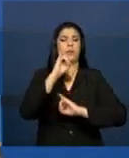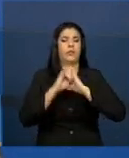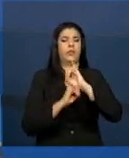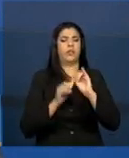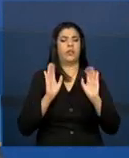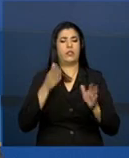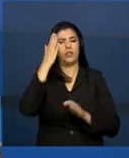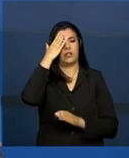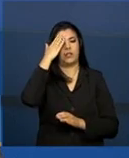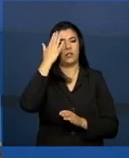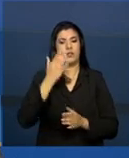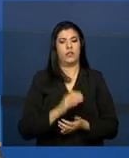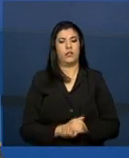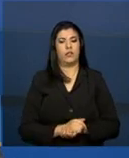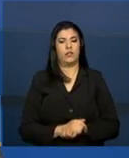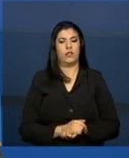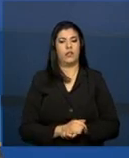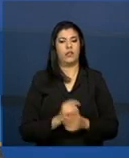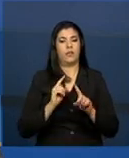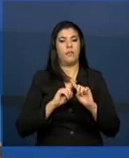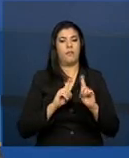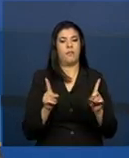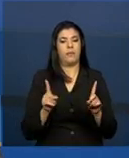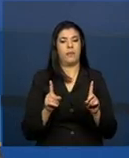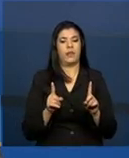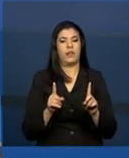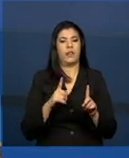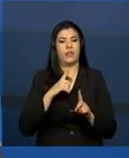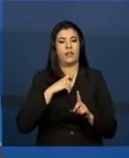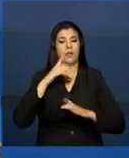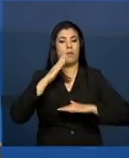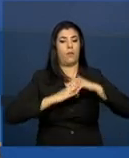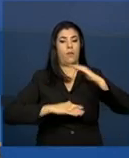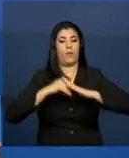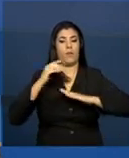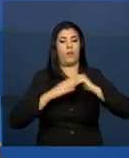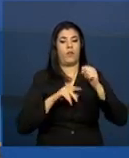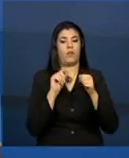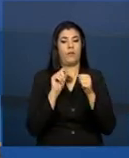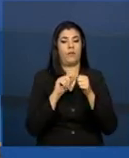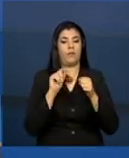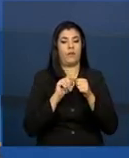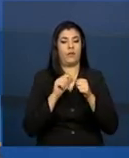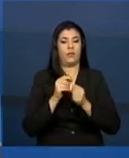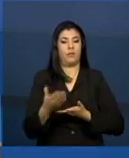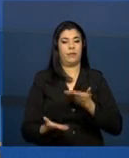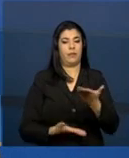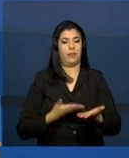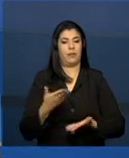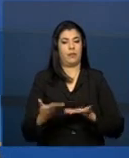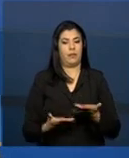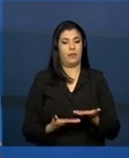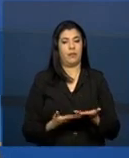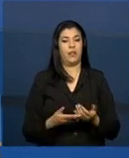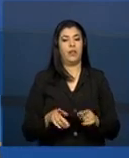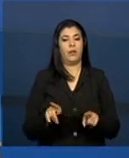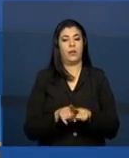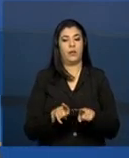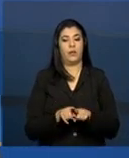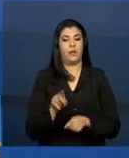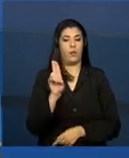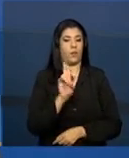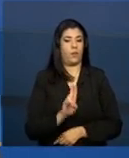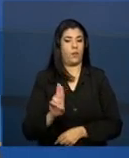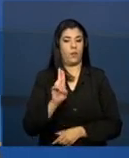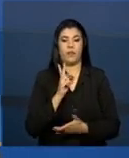mas habituar os profissionais a fazerem um atendimento e utilizarem, ao mesmo